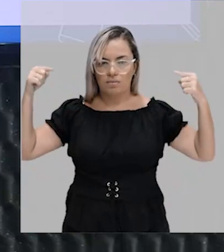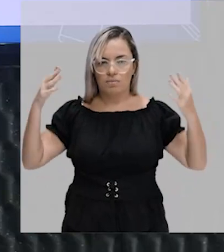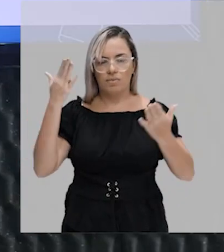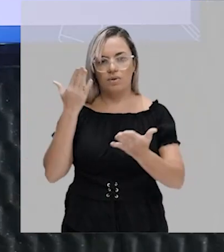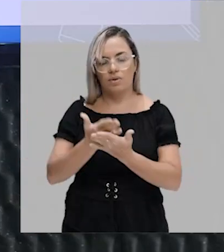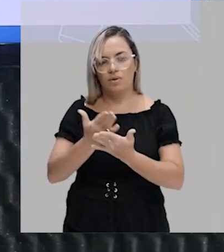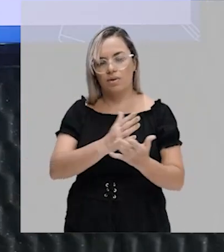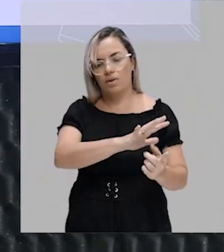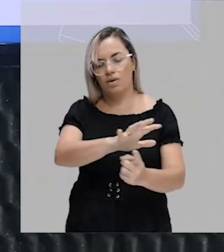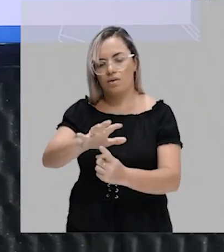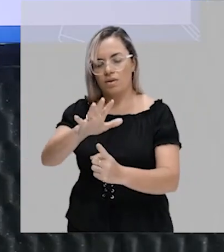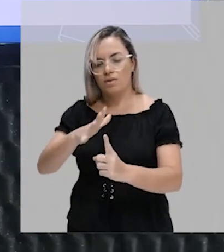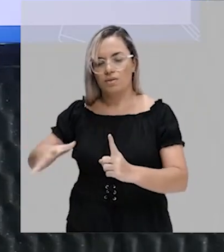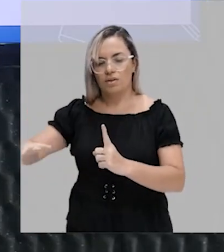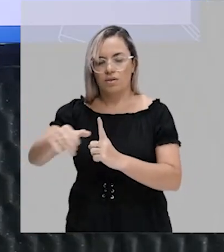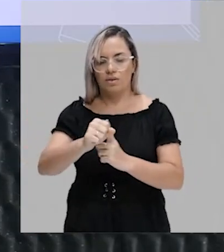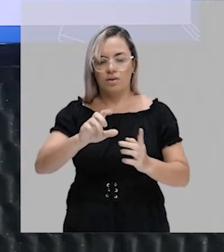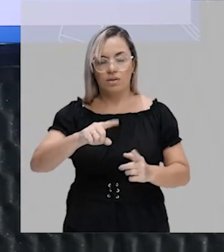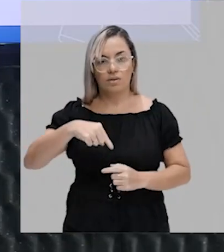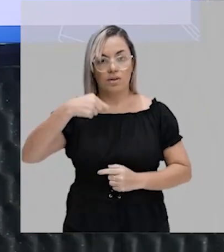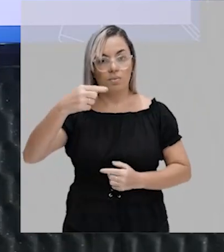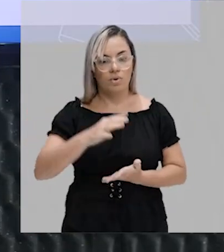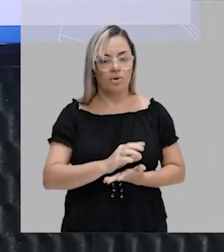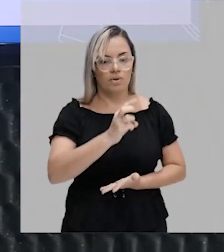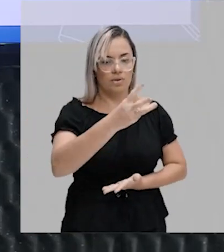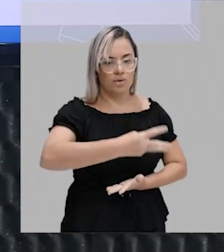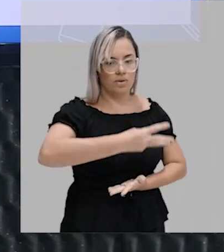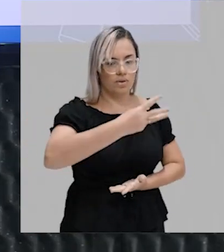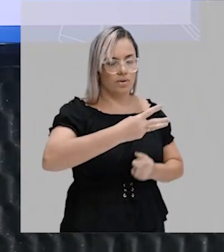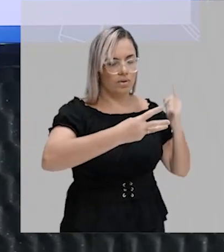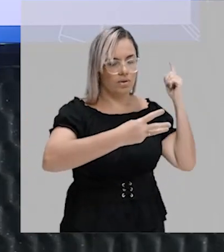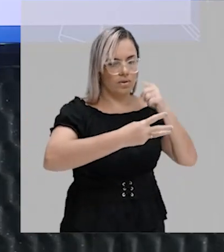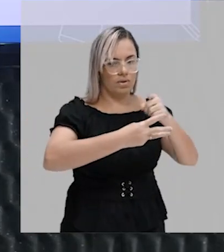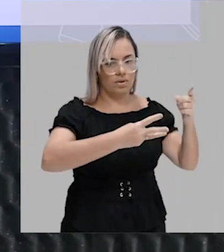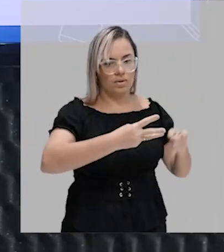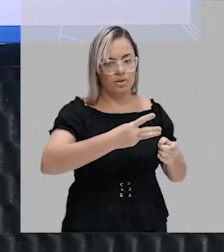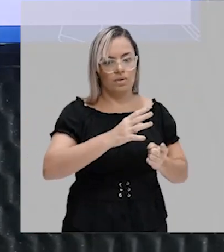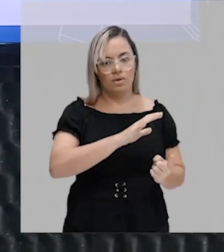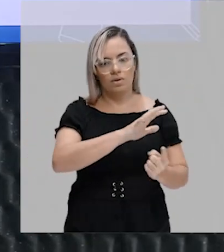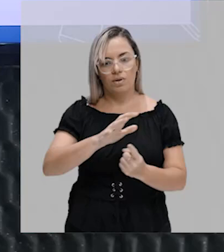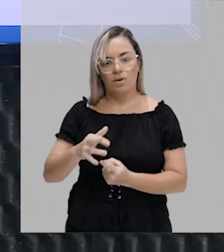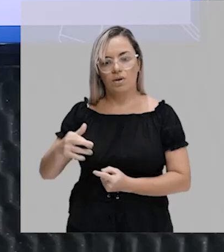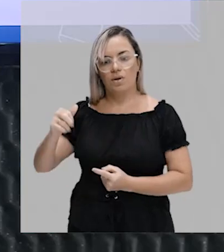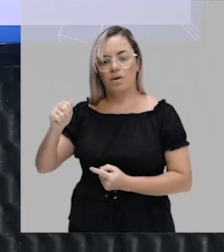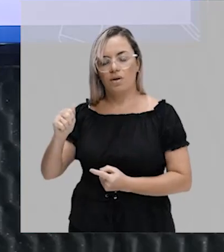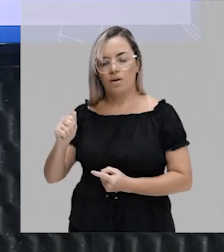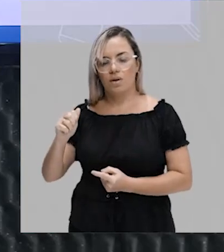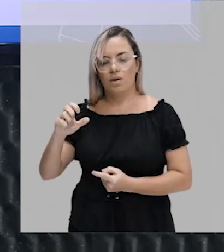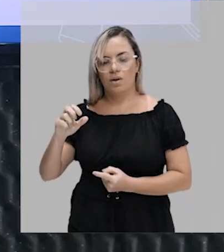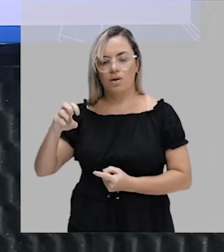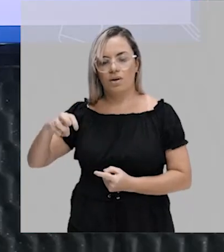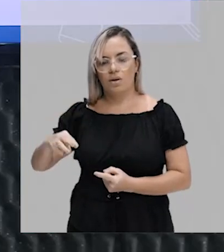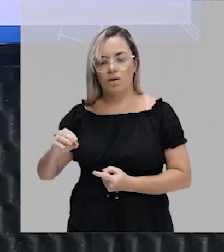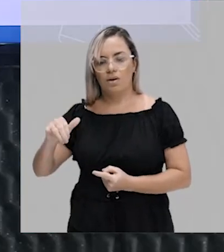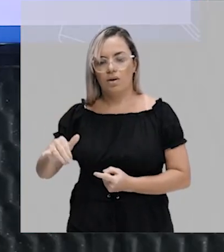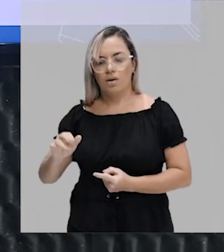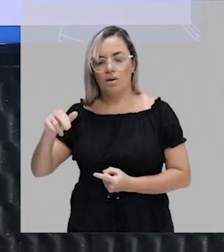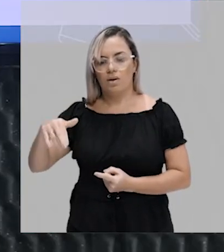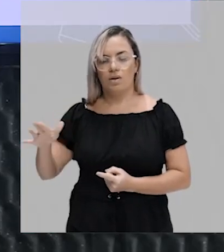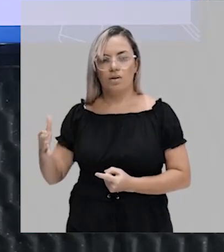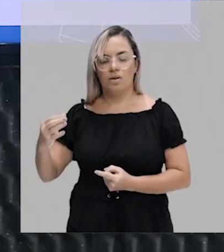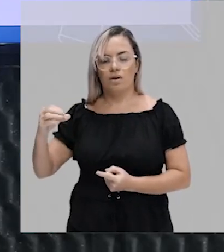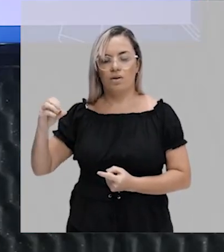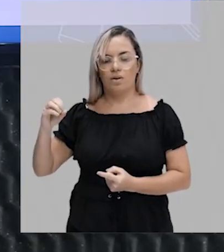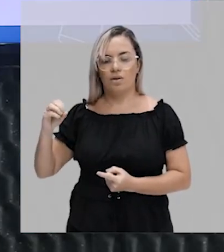efeitos na sociedade. Depois, as contribuições de Rowan Connell, que é outro também, outra pesquisadora